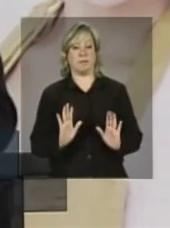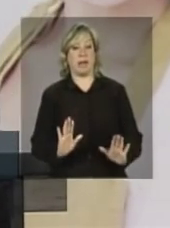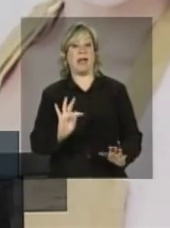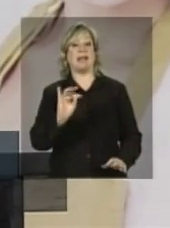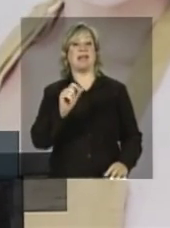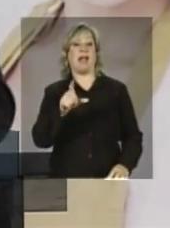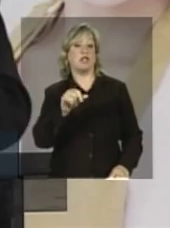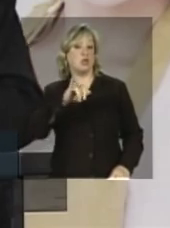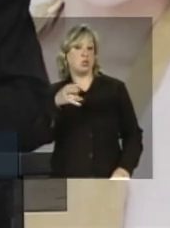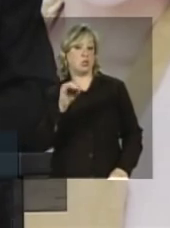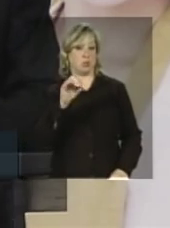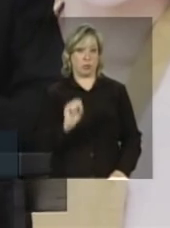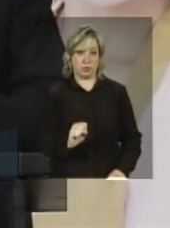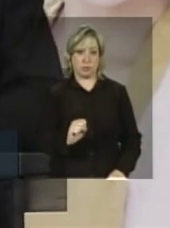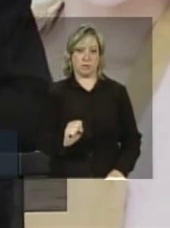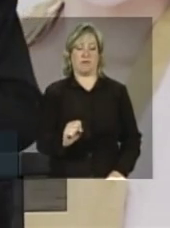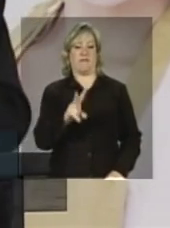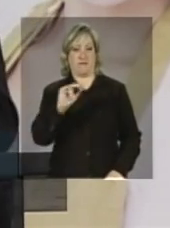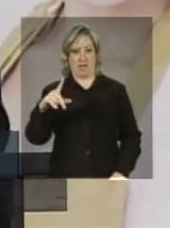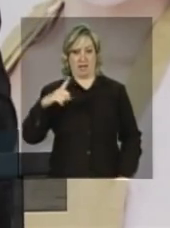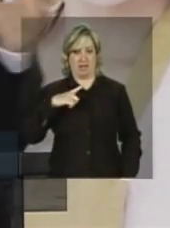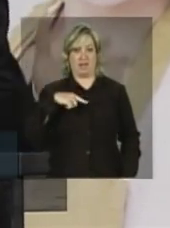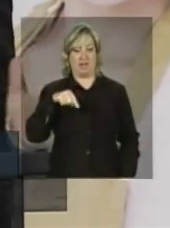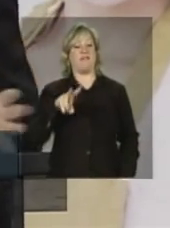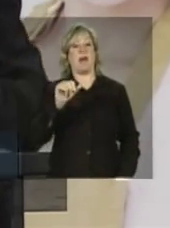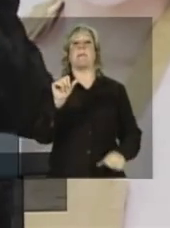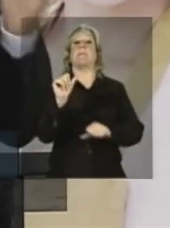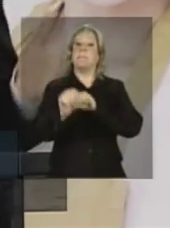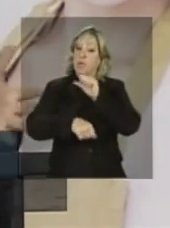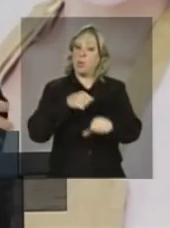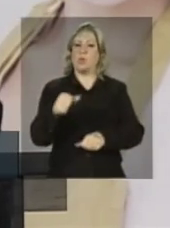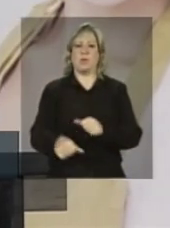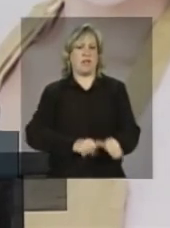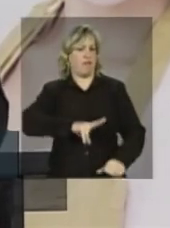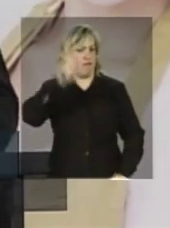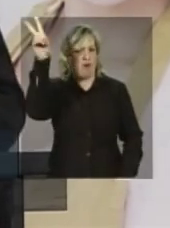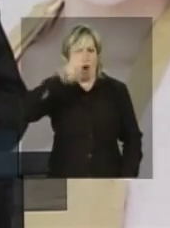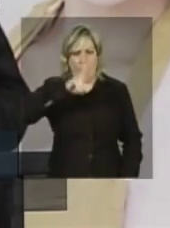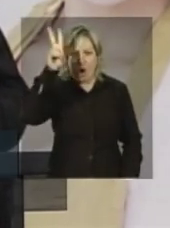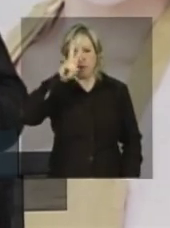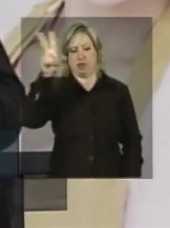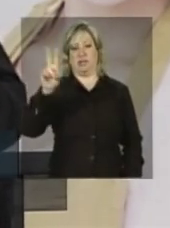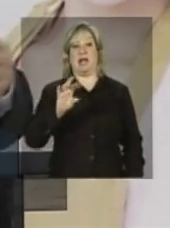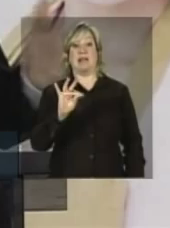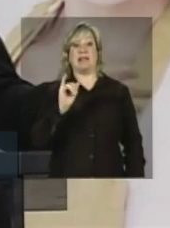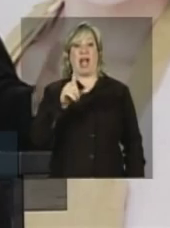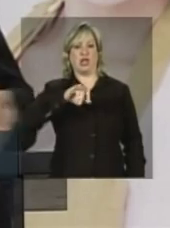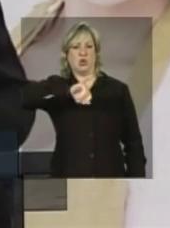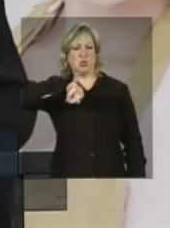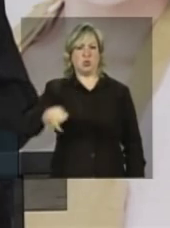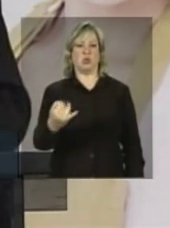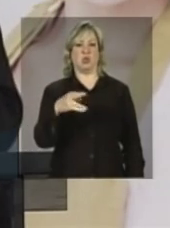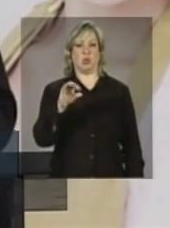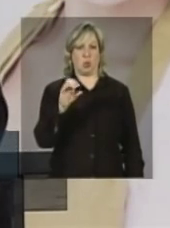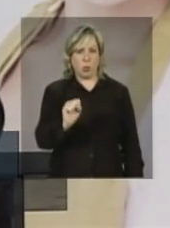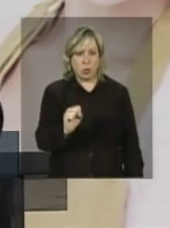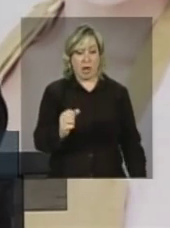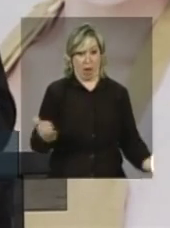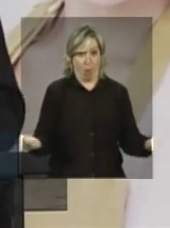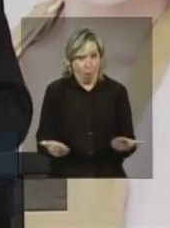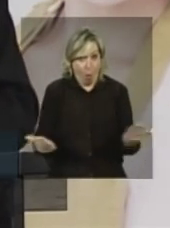as taxas de juros a serem praticadas vão mudar radicalmente. As taxas praticadas hoje